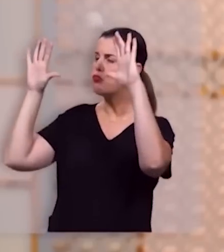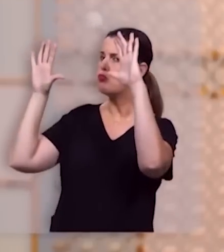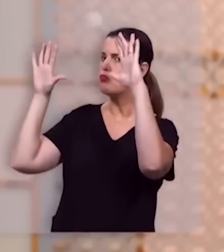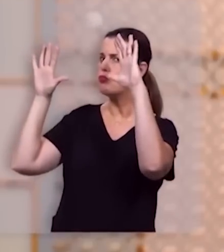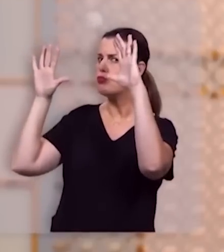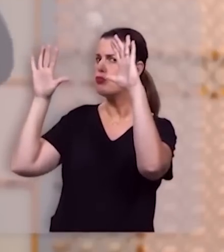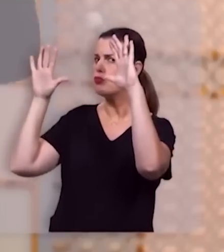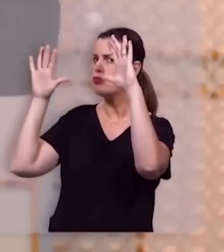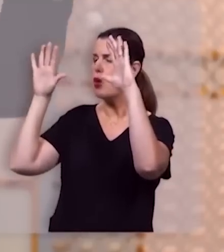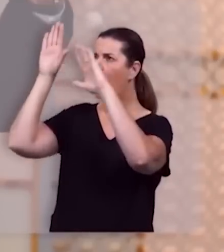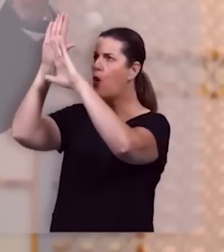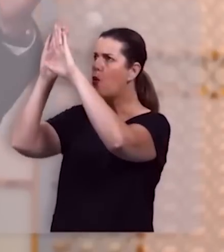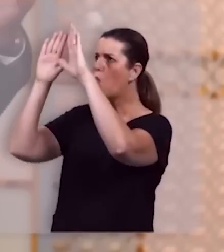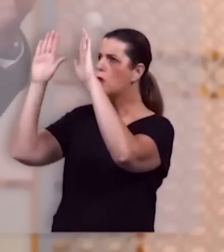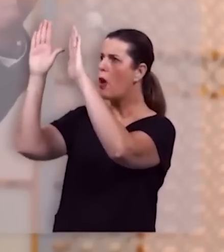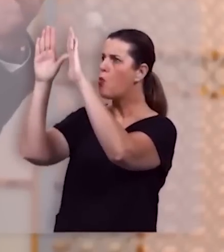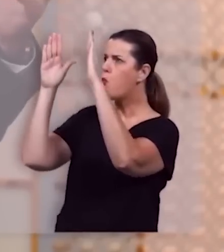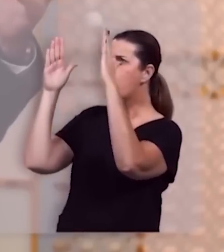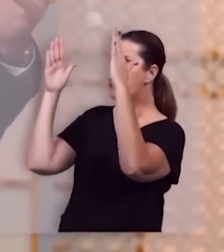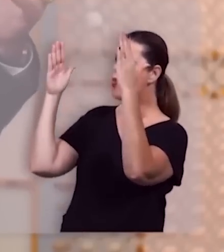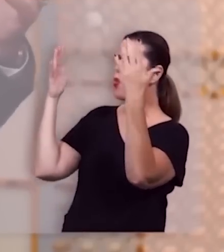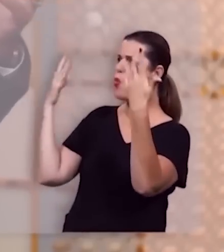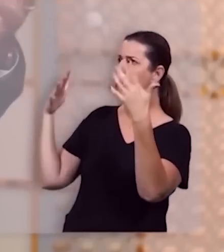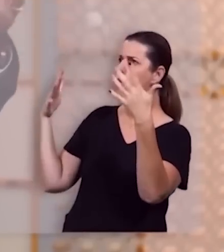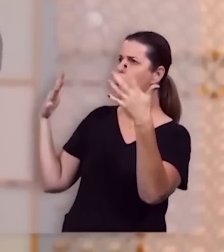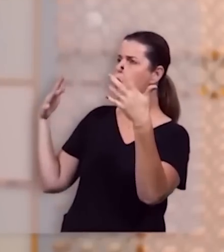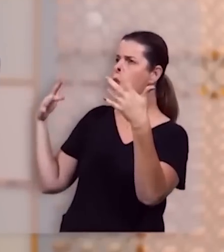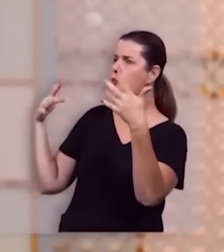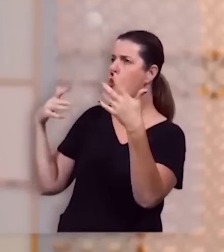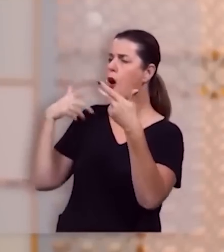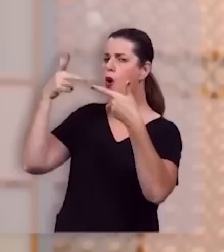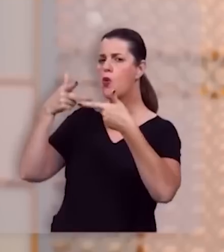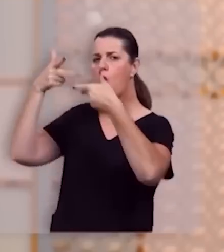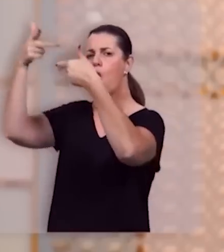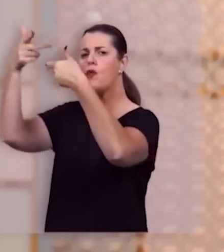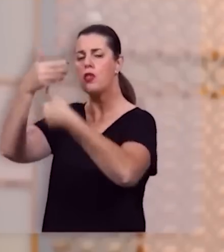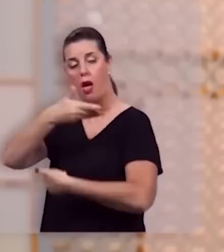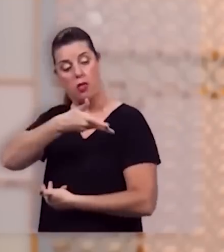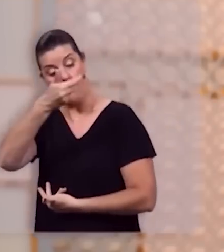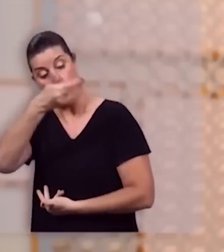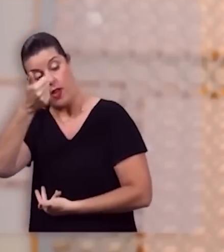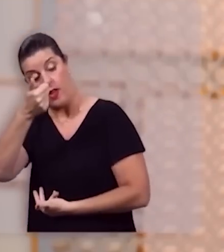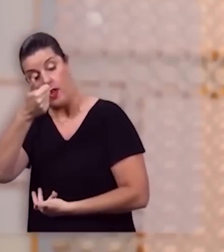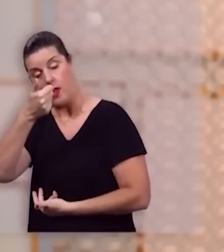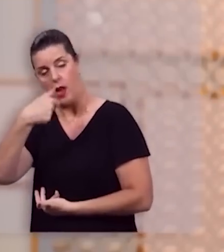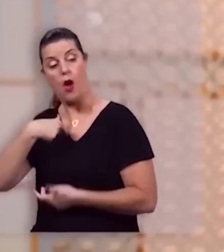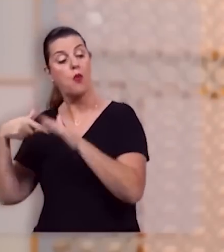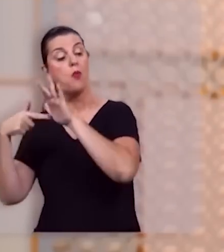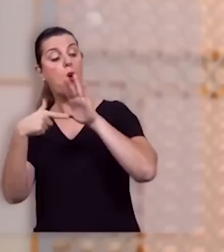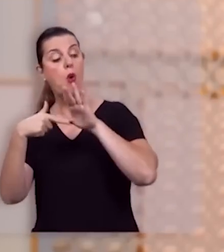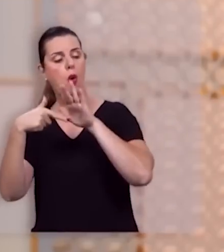Então, o céu se abre e ele é convidado e sobe para aqui e eu te